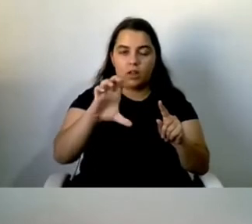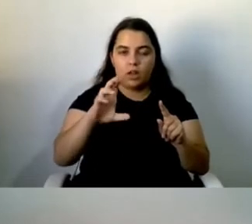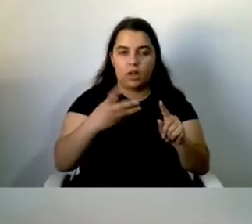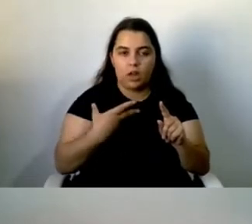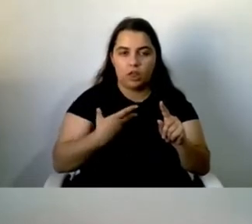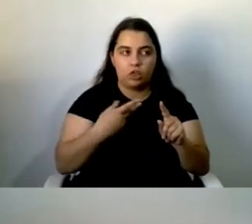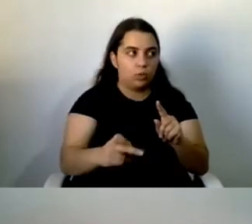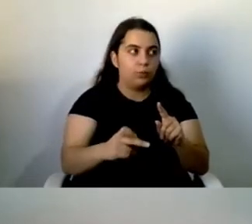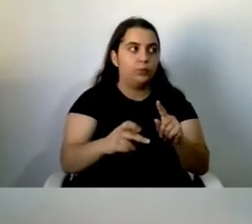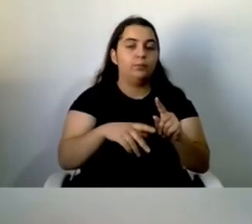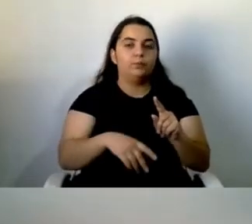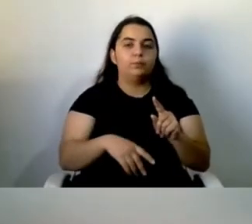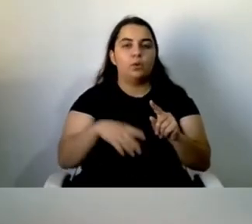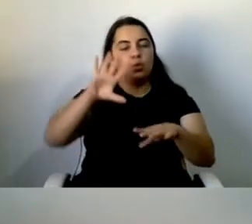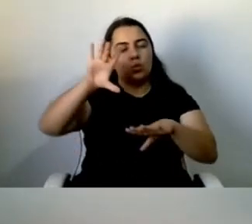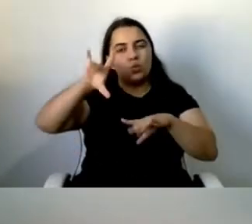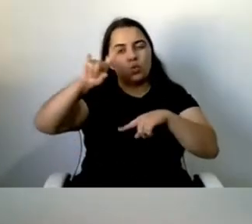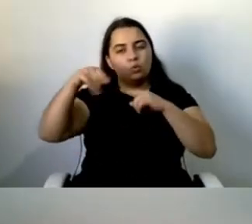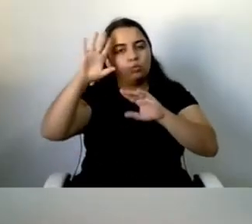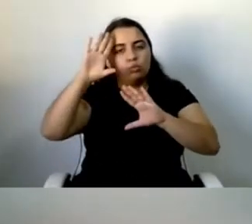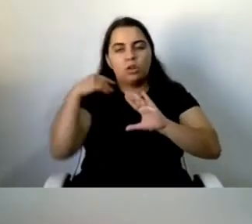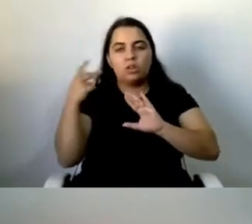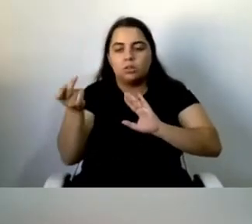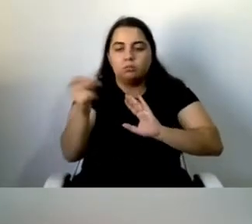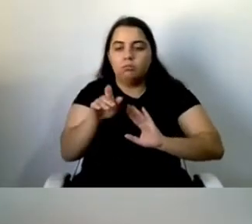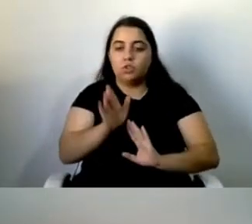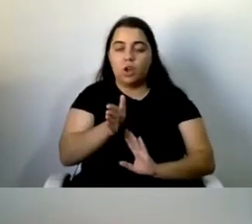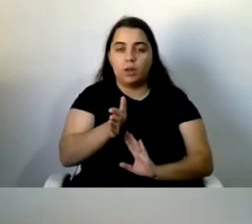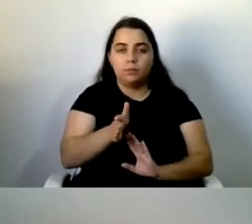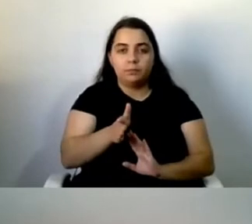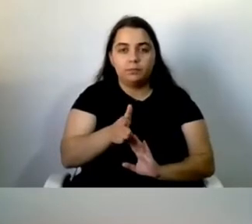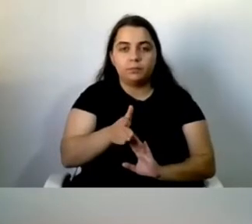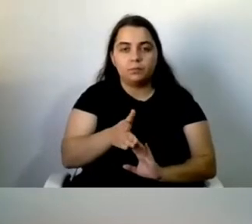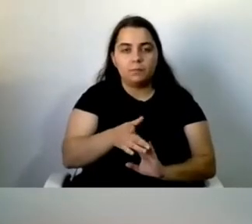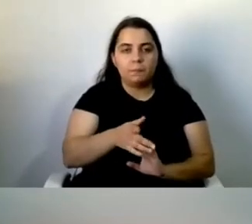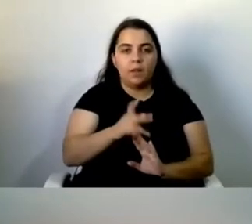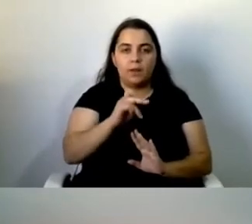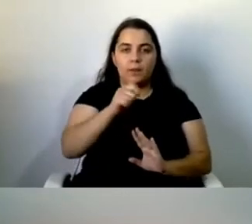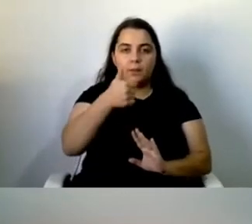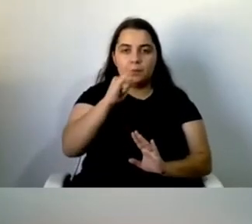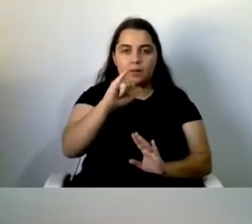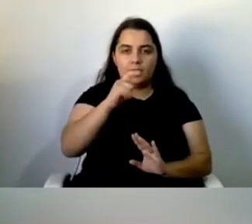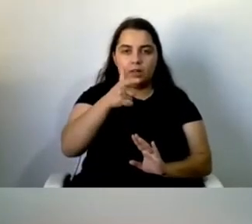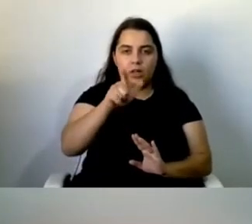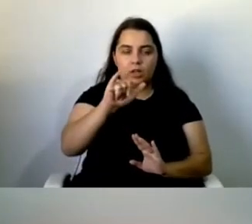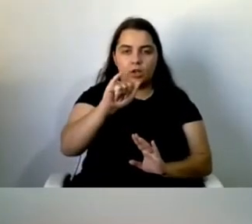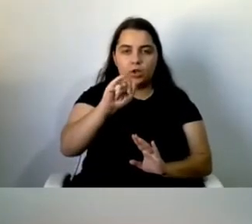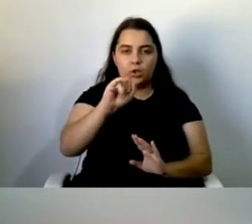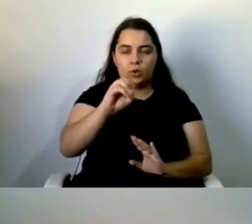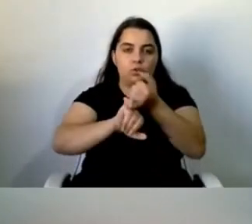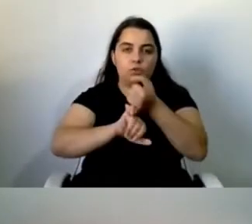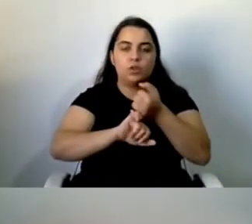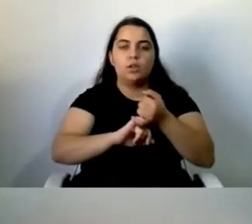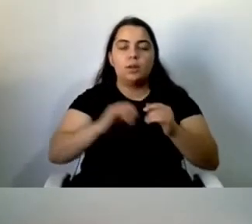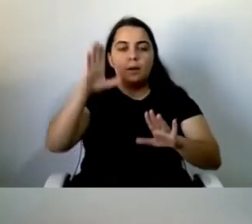De qualquer modo, os convidados da mesa seriam Abílio Cunha, Presidente da Direção da Federação das Associações Portuguesas de Paralacia Cerval,